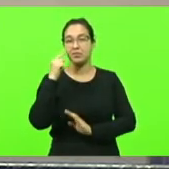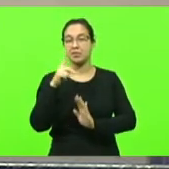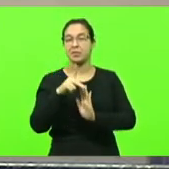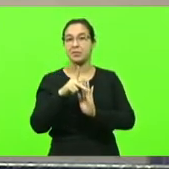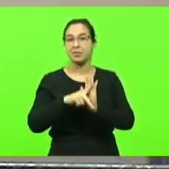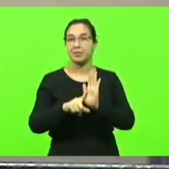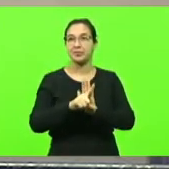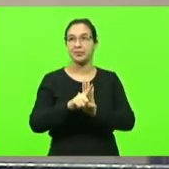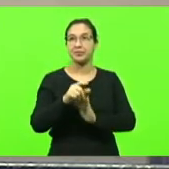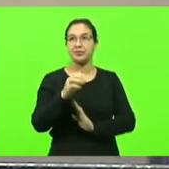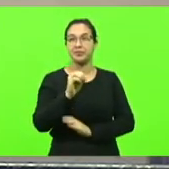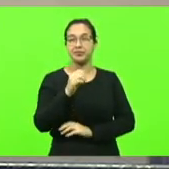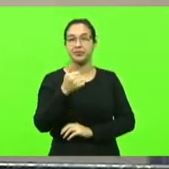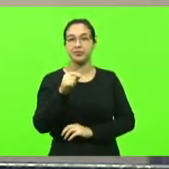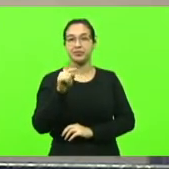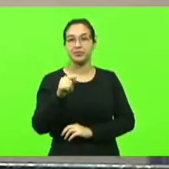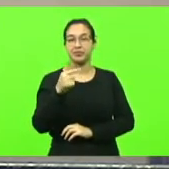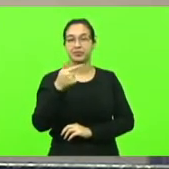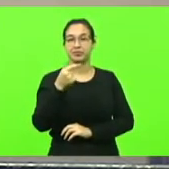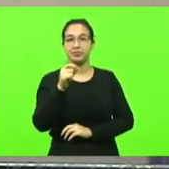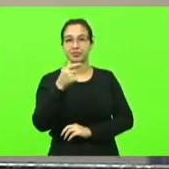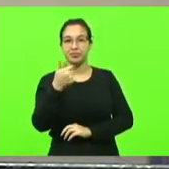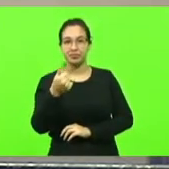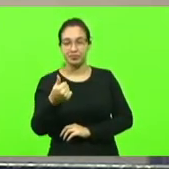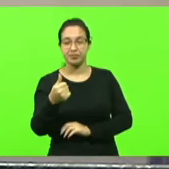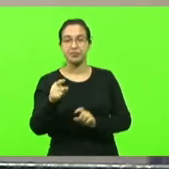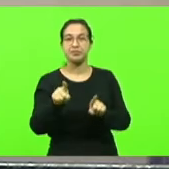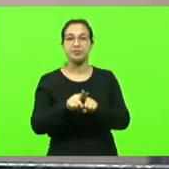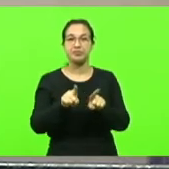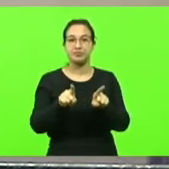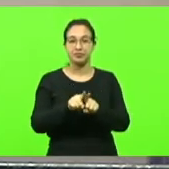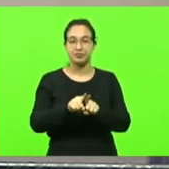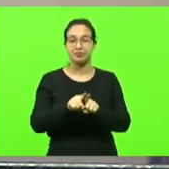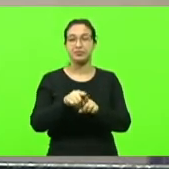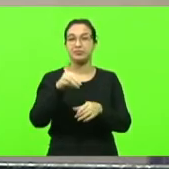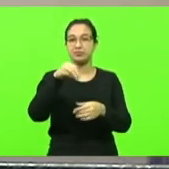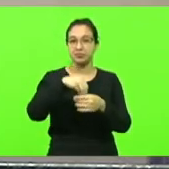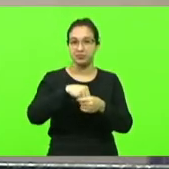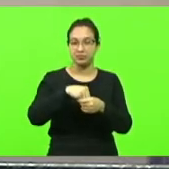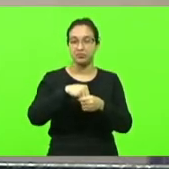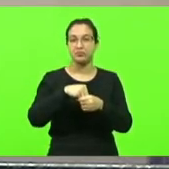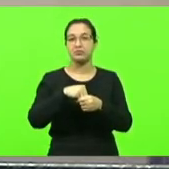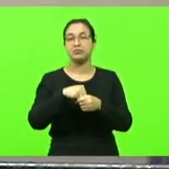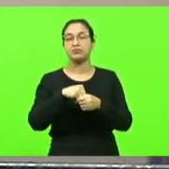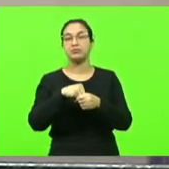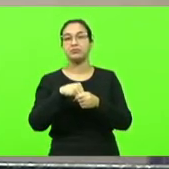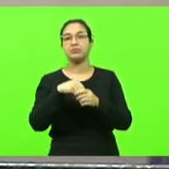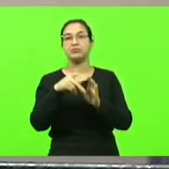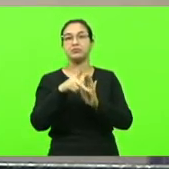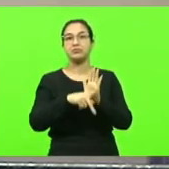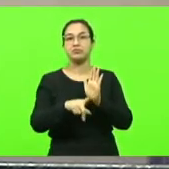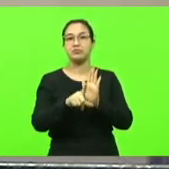.7 barra 2021 e também o projeto dentro desse projeto foi apensado o PL